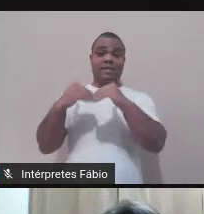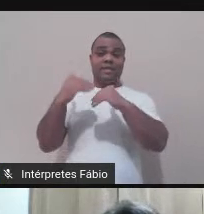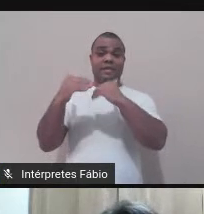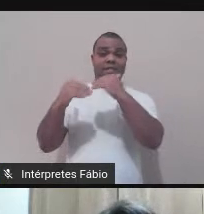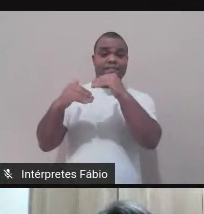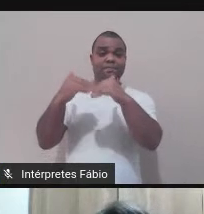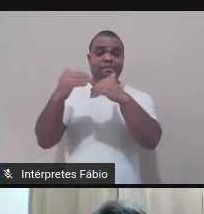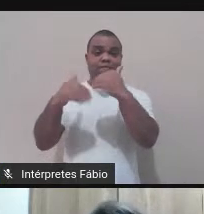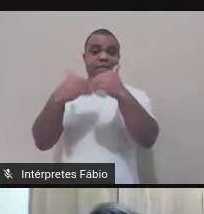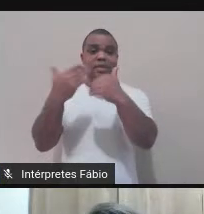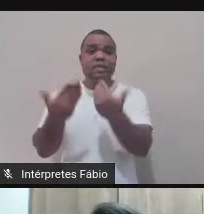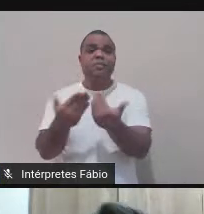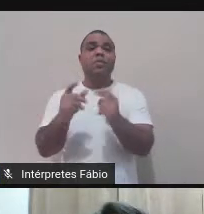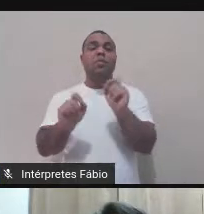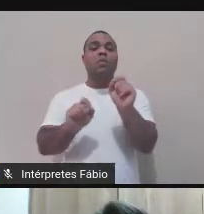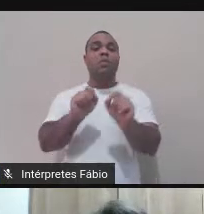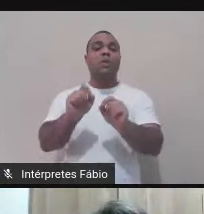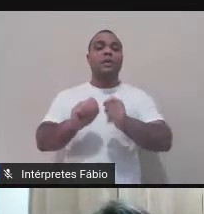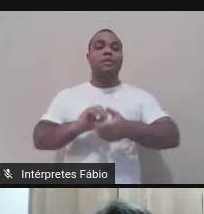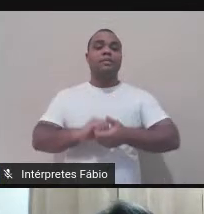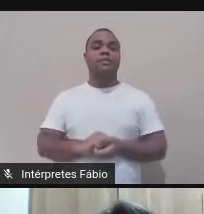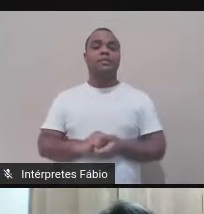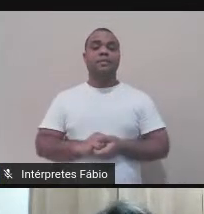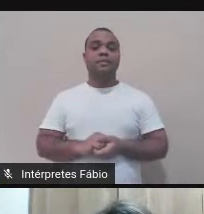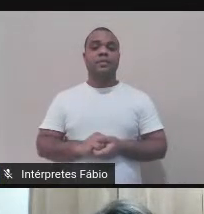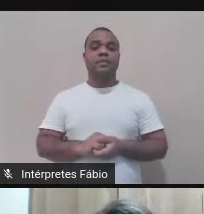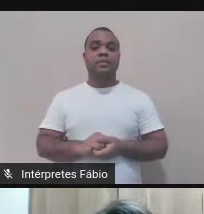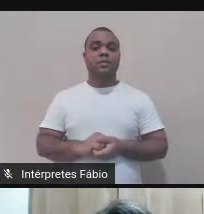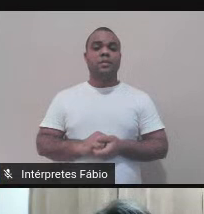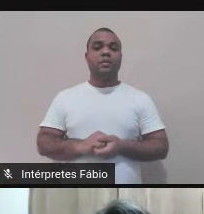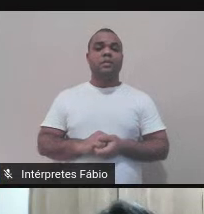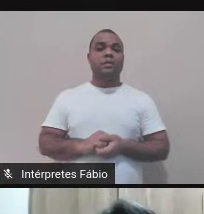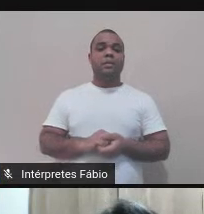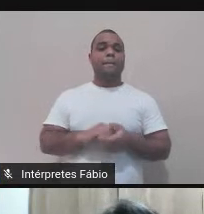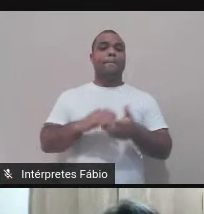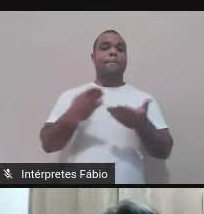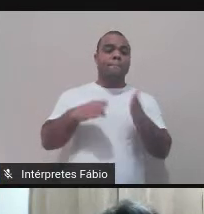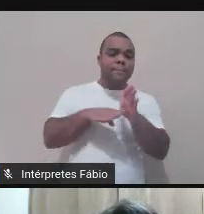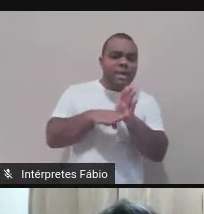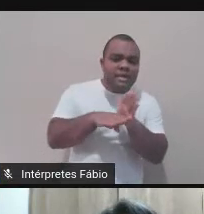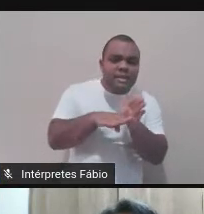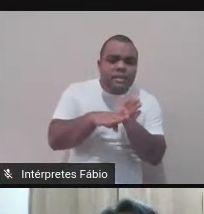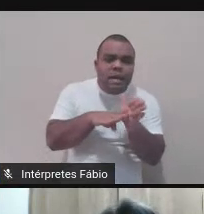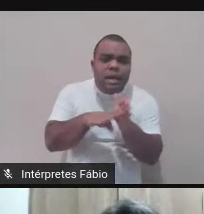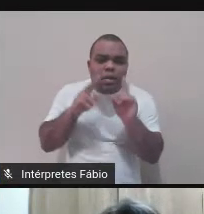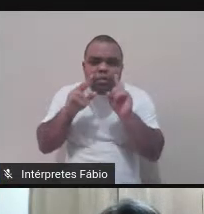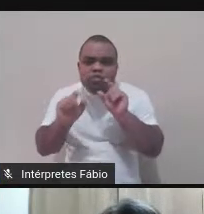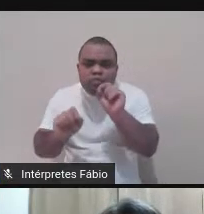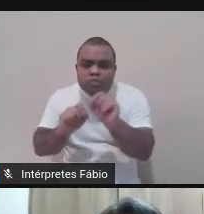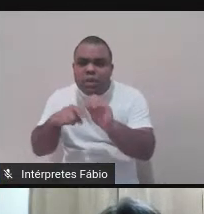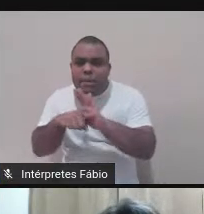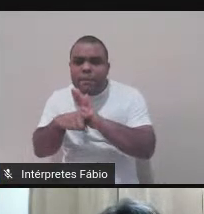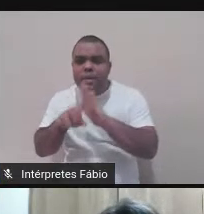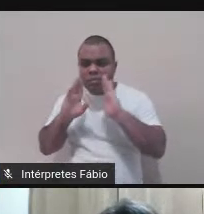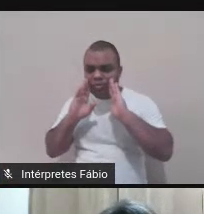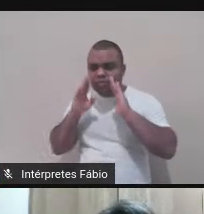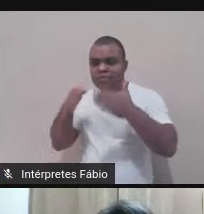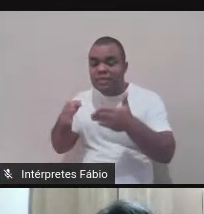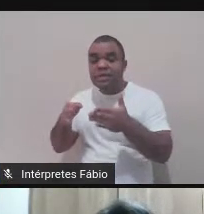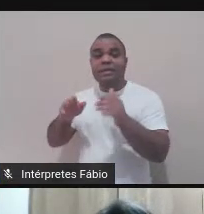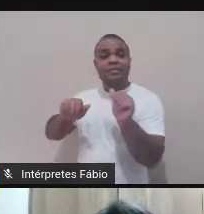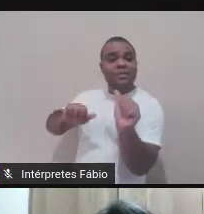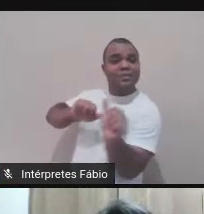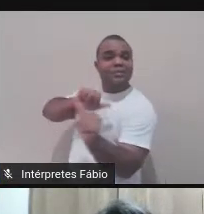caso da Clara. Então, foi preciso que eu adequasse as minhas leituras e as minhas ações com foco para a licenciatura.